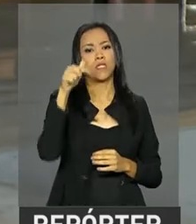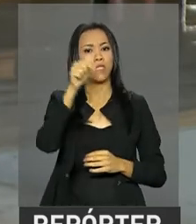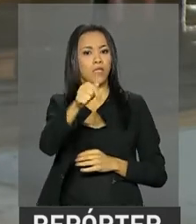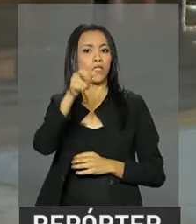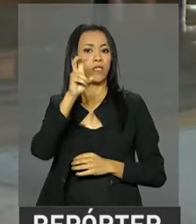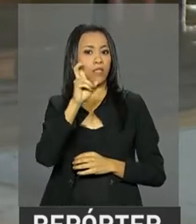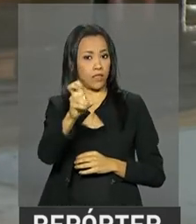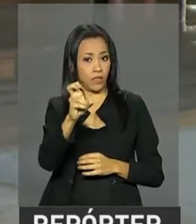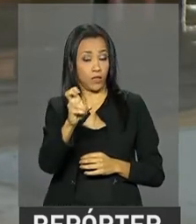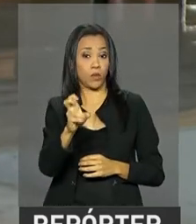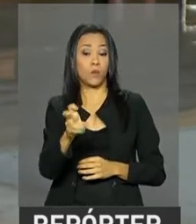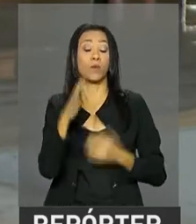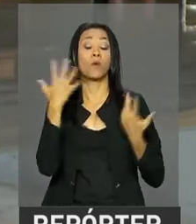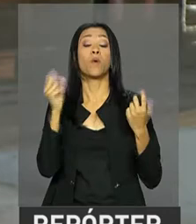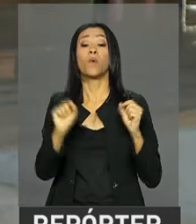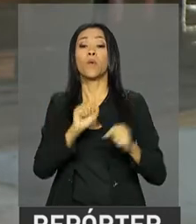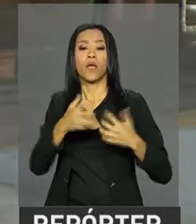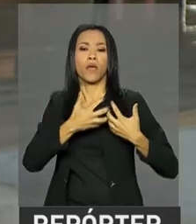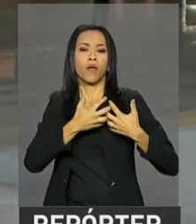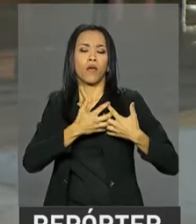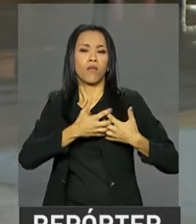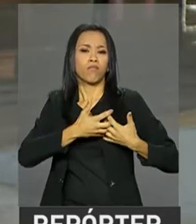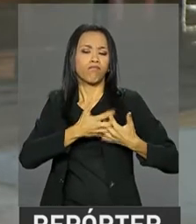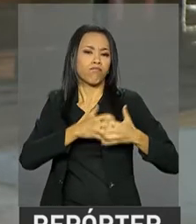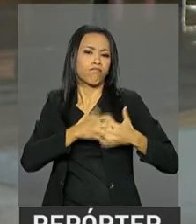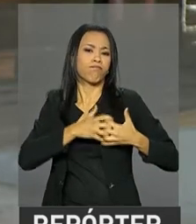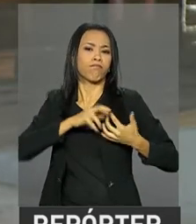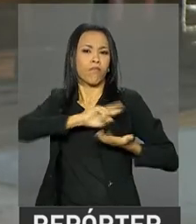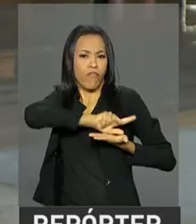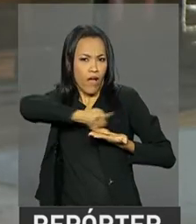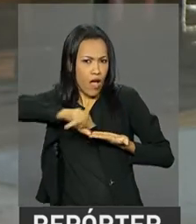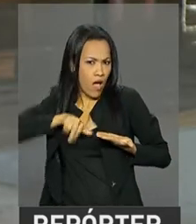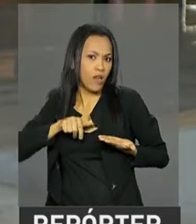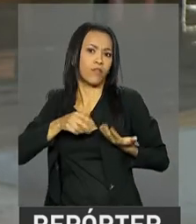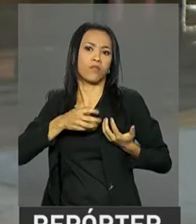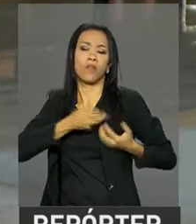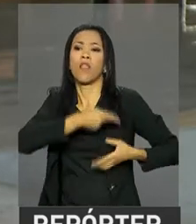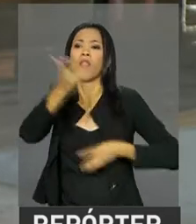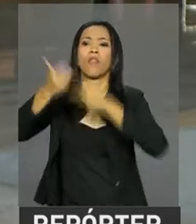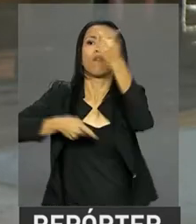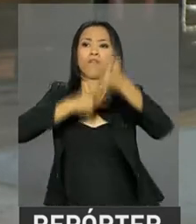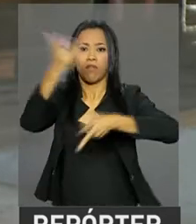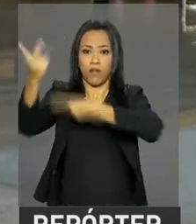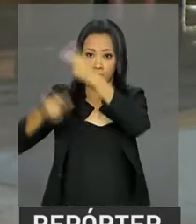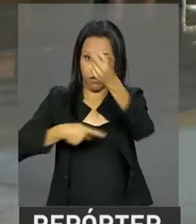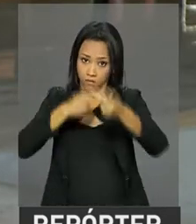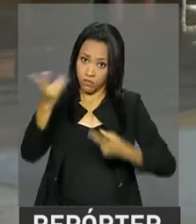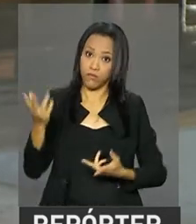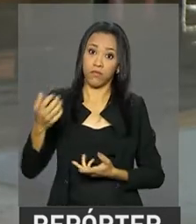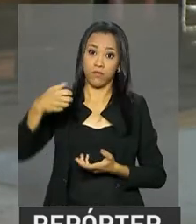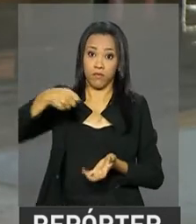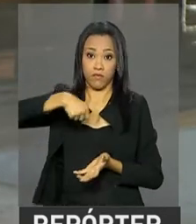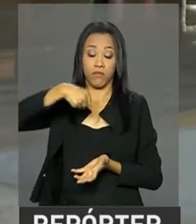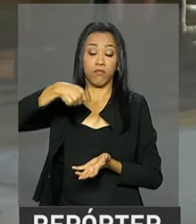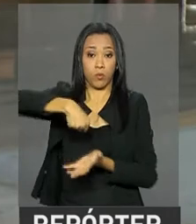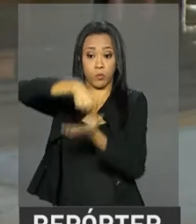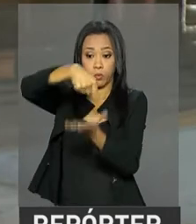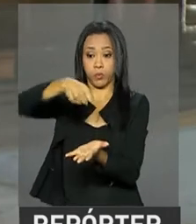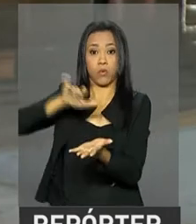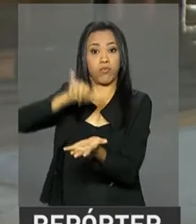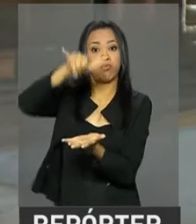órgãos transportados nos aviões da Força Aérea para serem transplantados. Foram ao todo